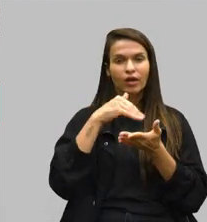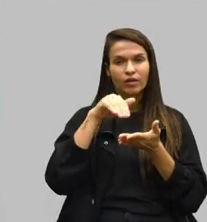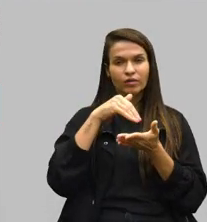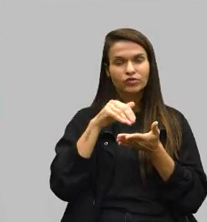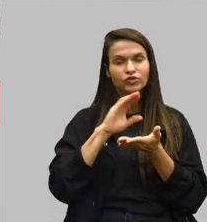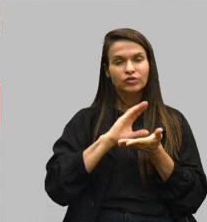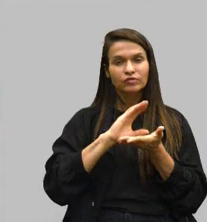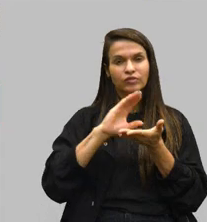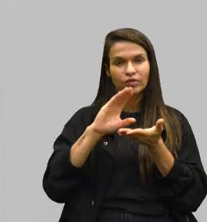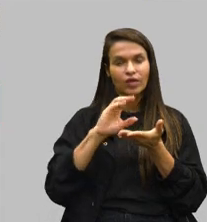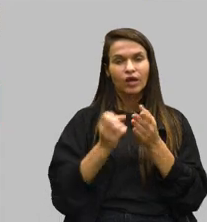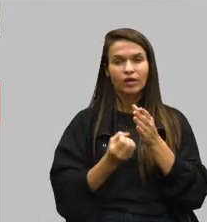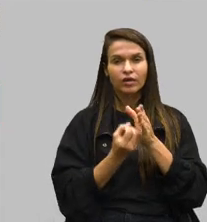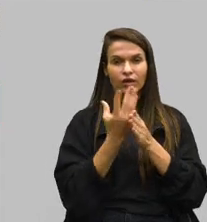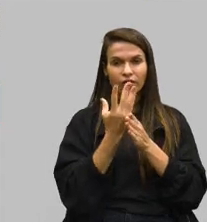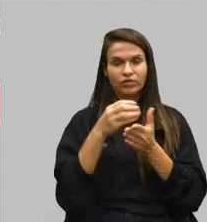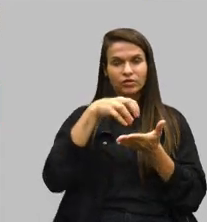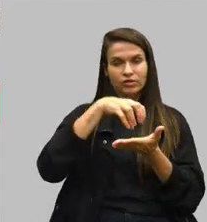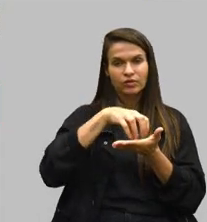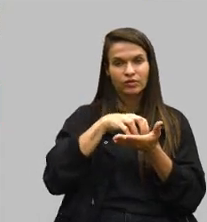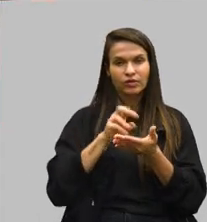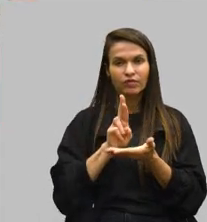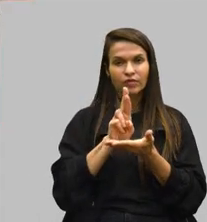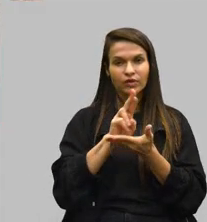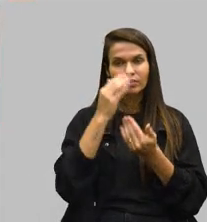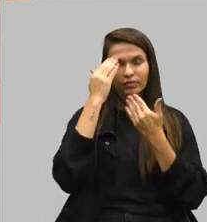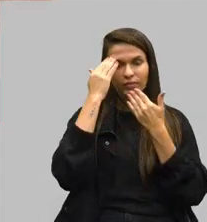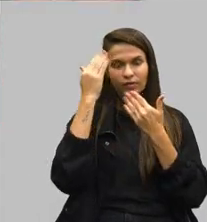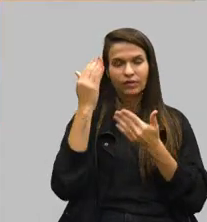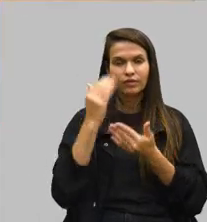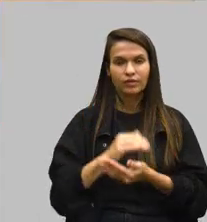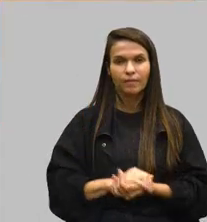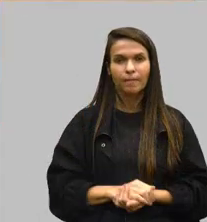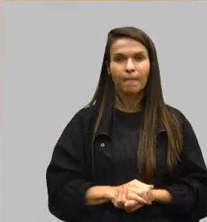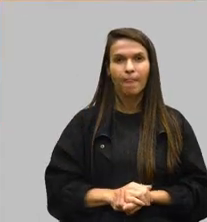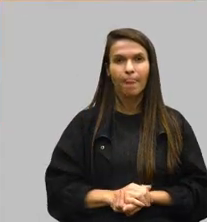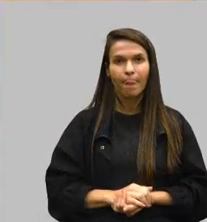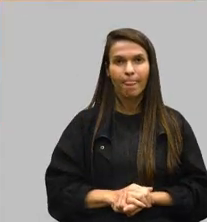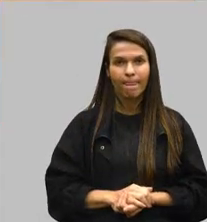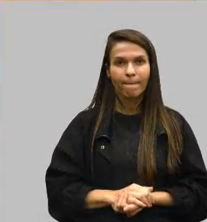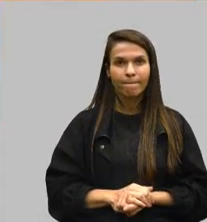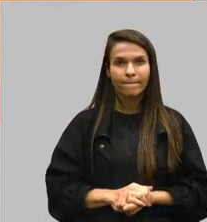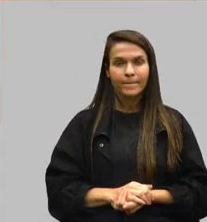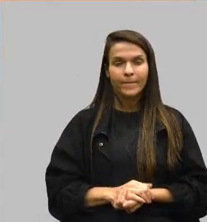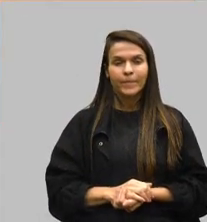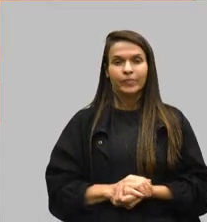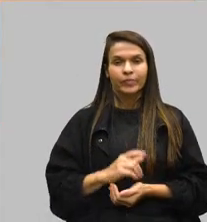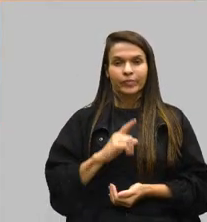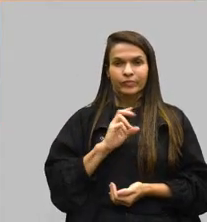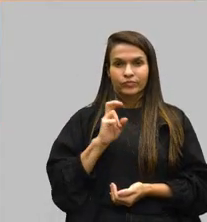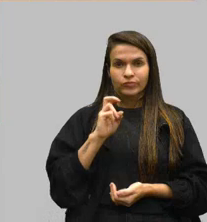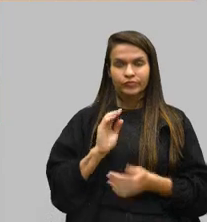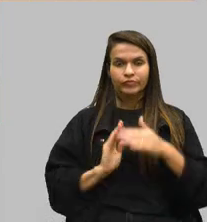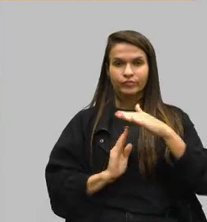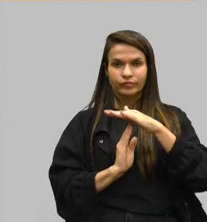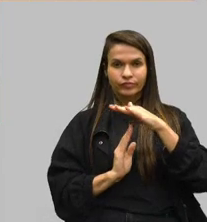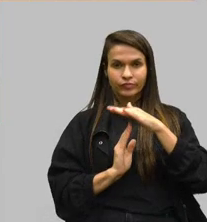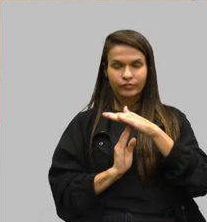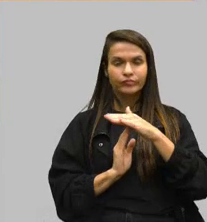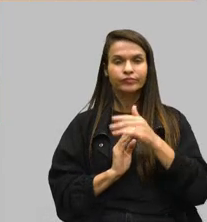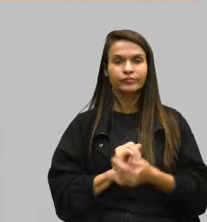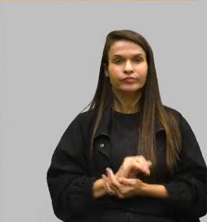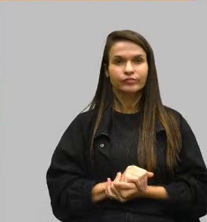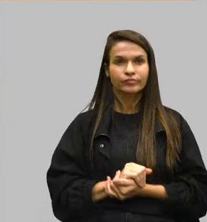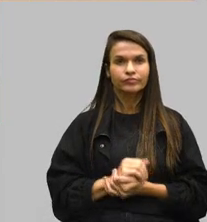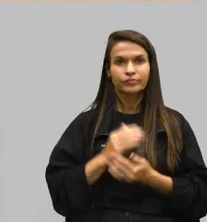investimento na criação desse centro de referência. Obrigada. Secretárias, por até cinco minutos. Obrigada, deputada Maria